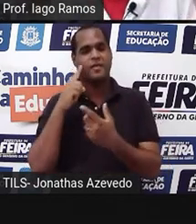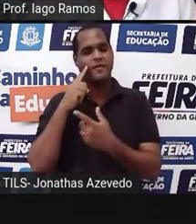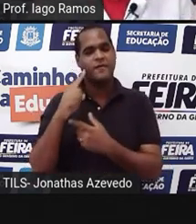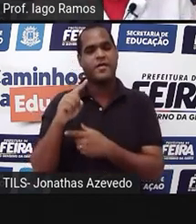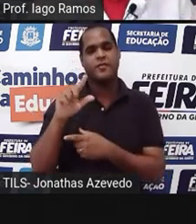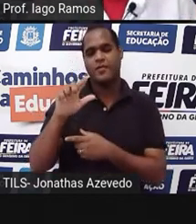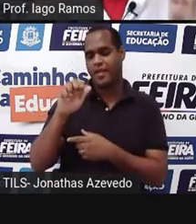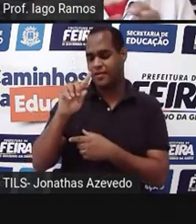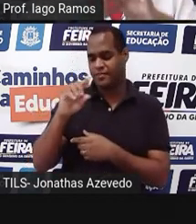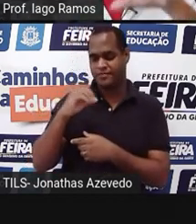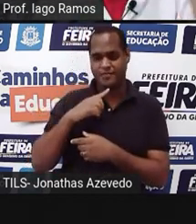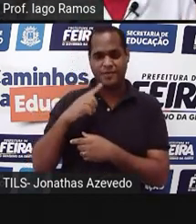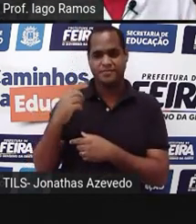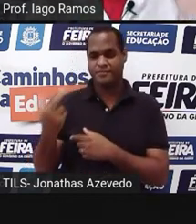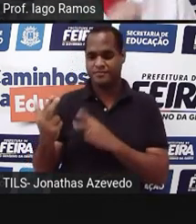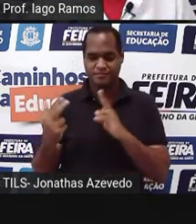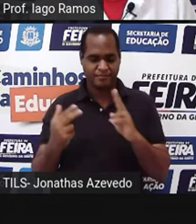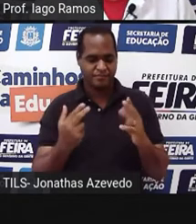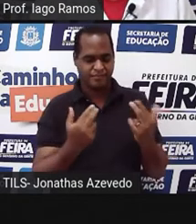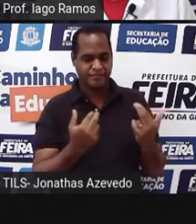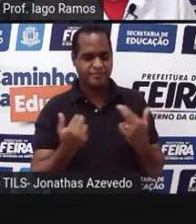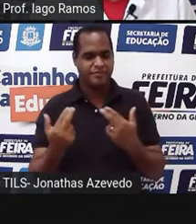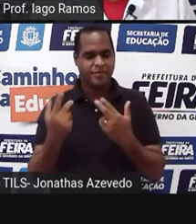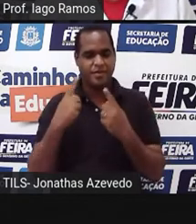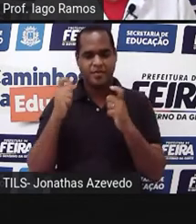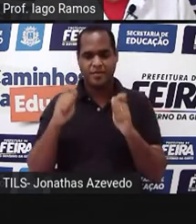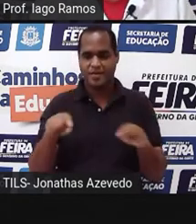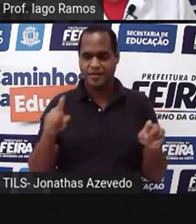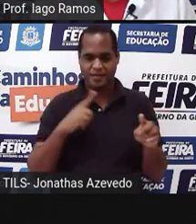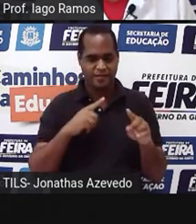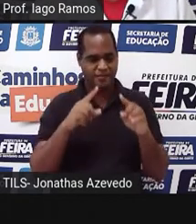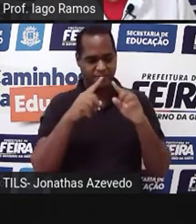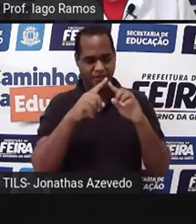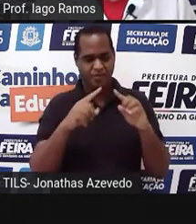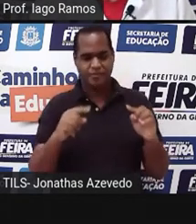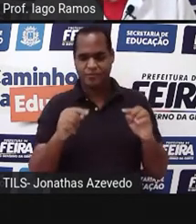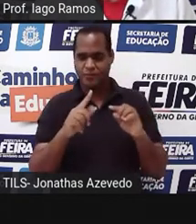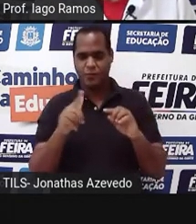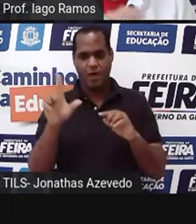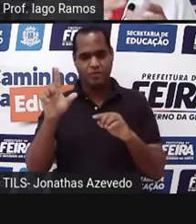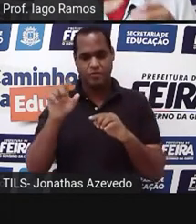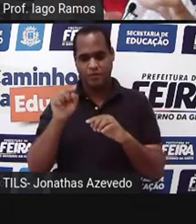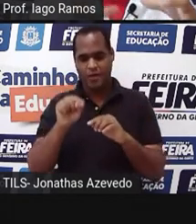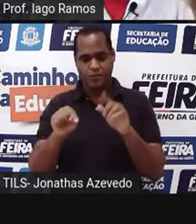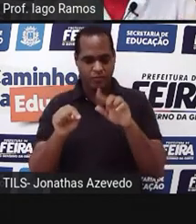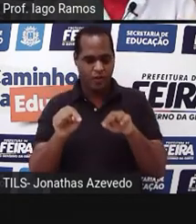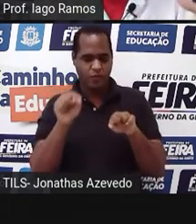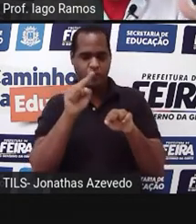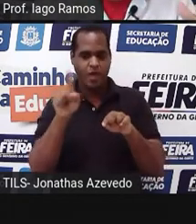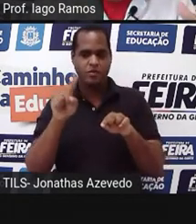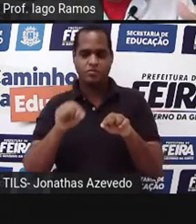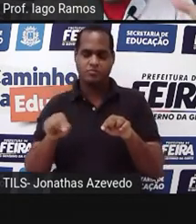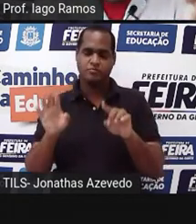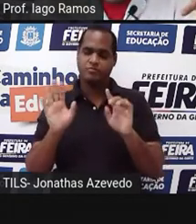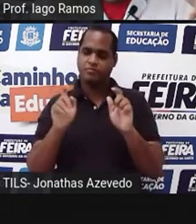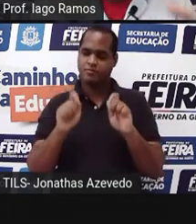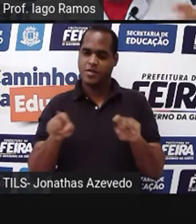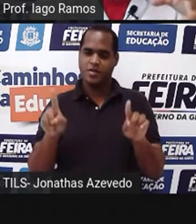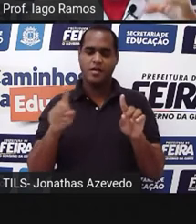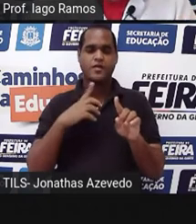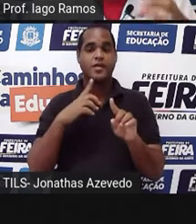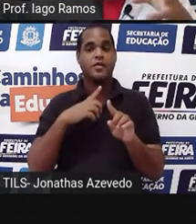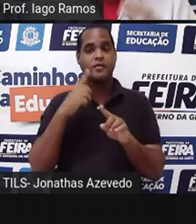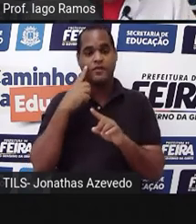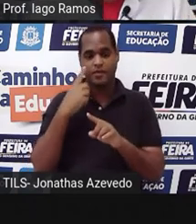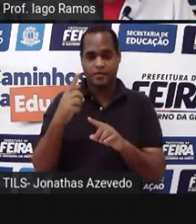para os lados. Nem se preocupe com ângulos. Tá bom? Olhe só os lados. E a